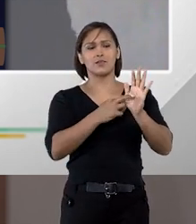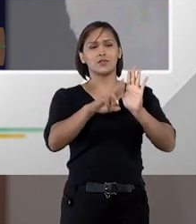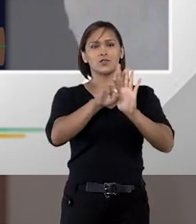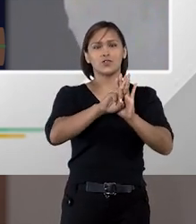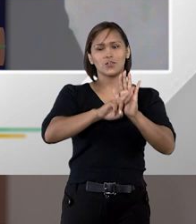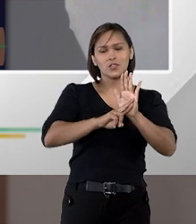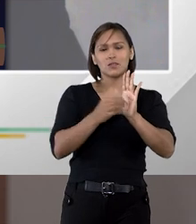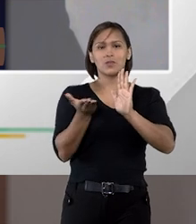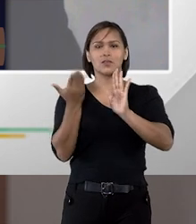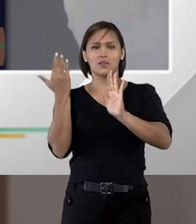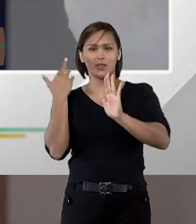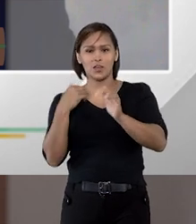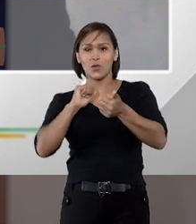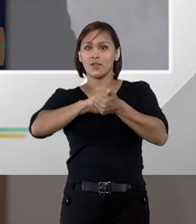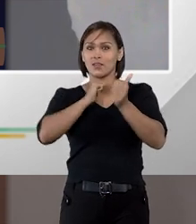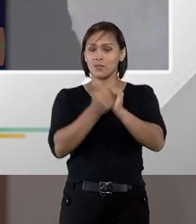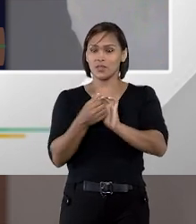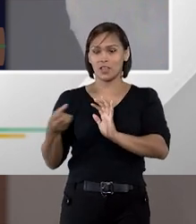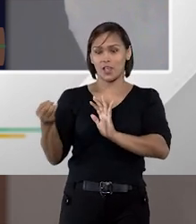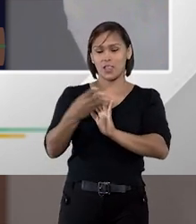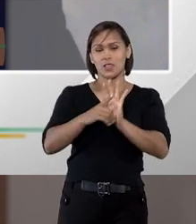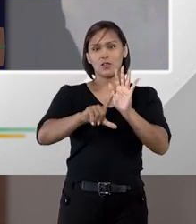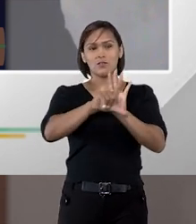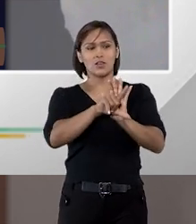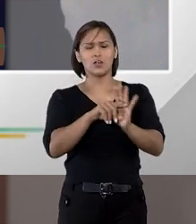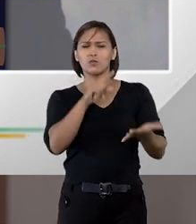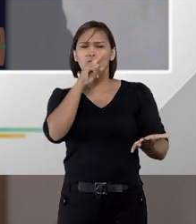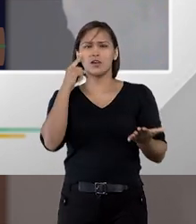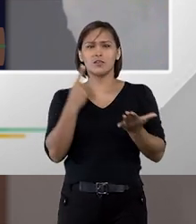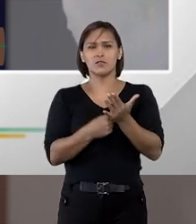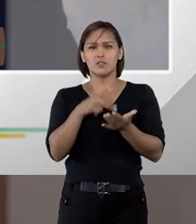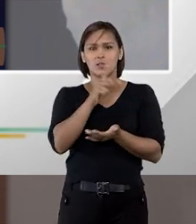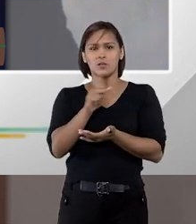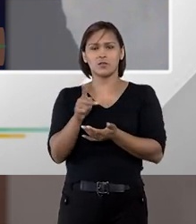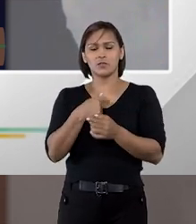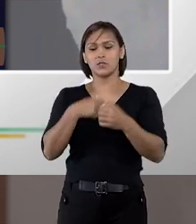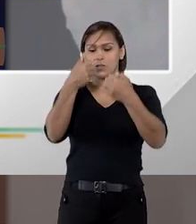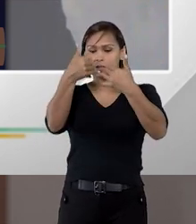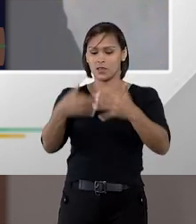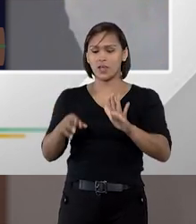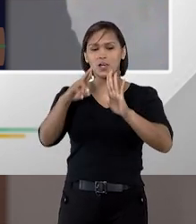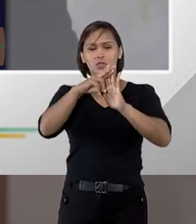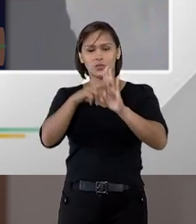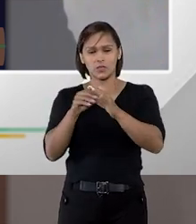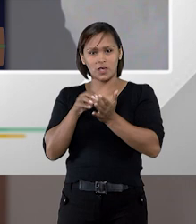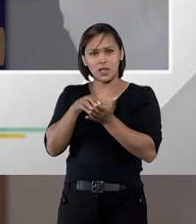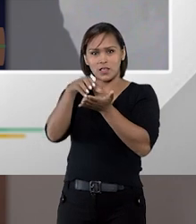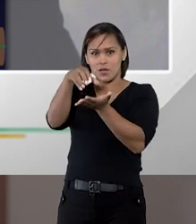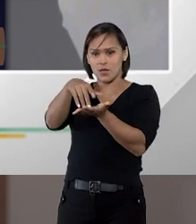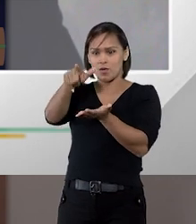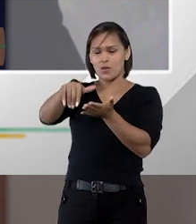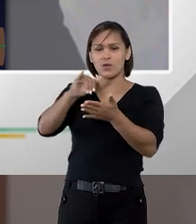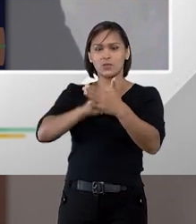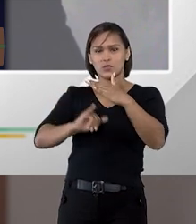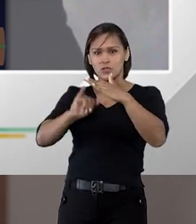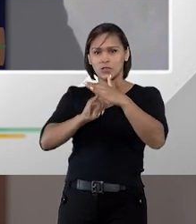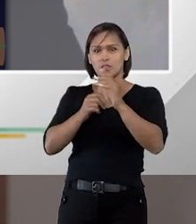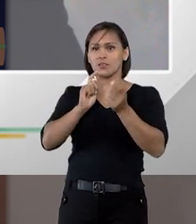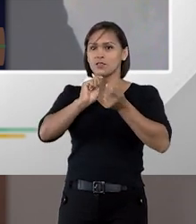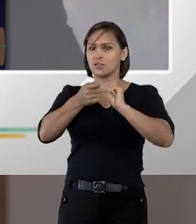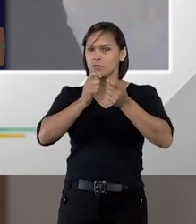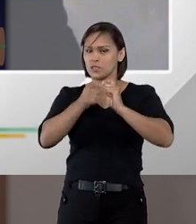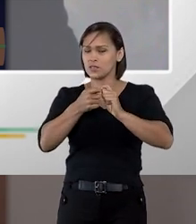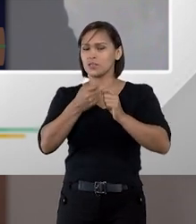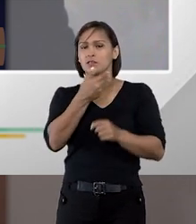anterior e o novo regime, e como já afirmado pelo professor Matheus Carvalho, dentro de cada órgão, dentro de cada entidade